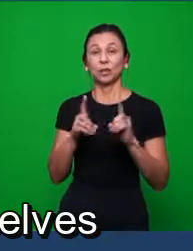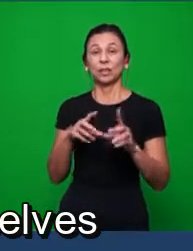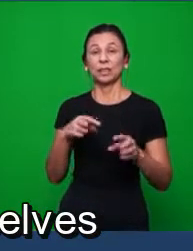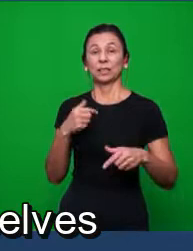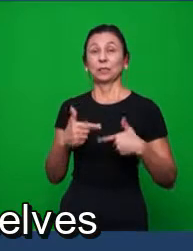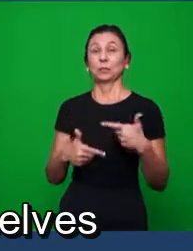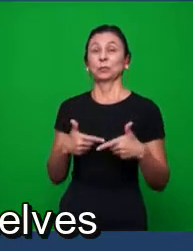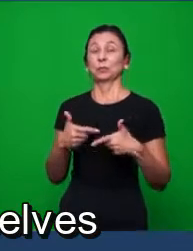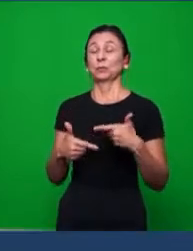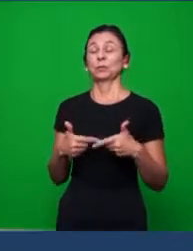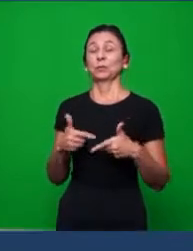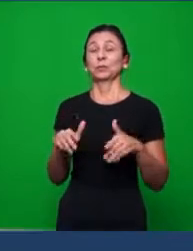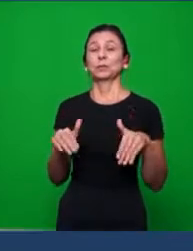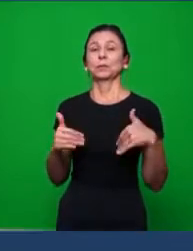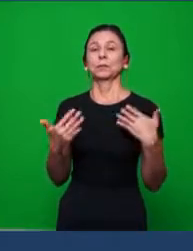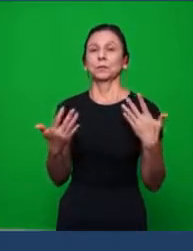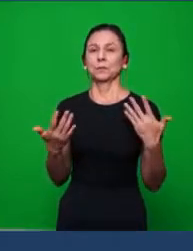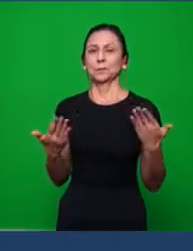Aqueles que se diziam